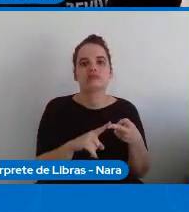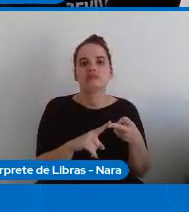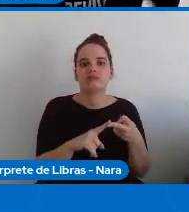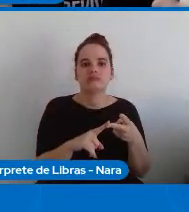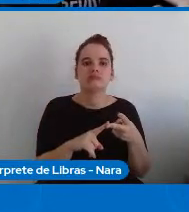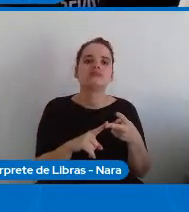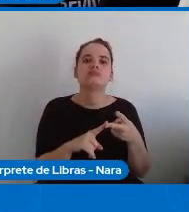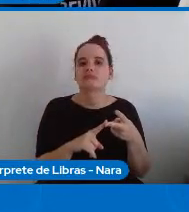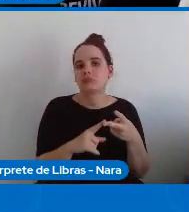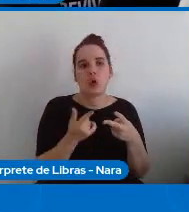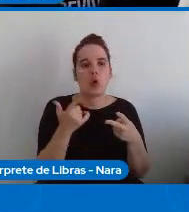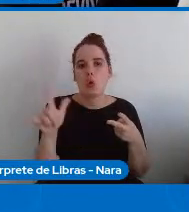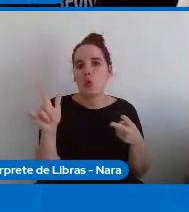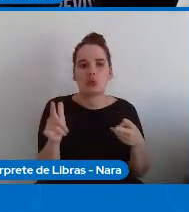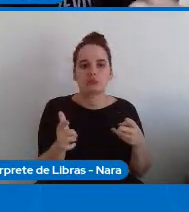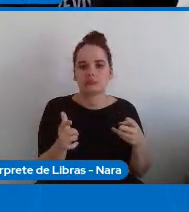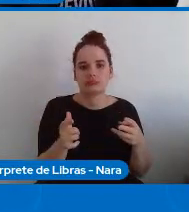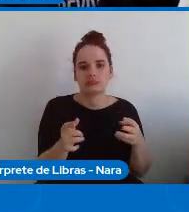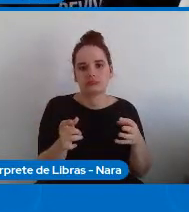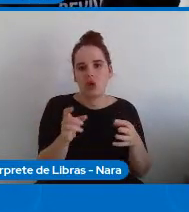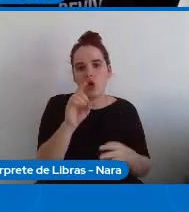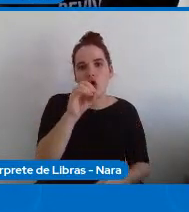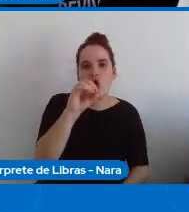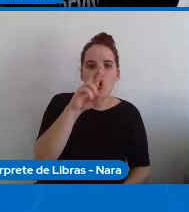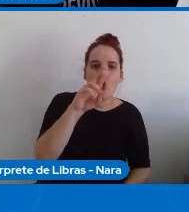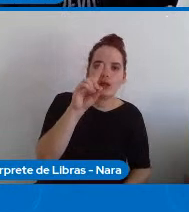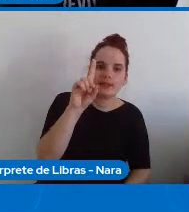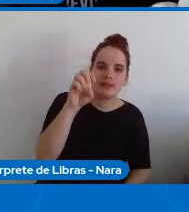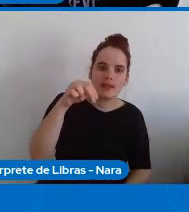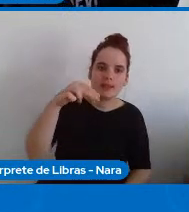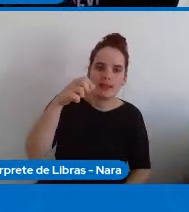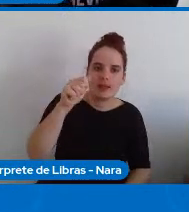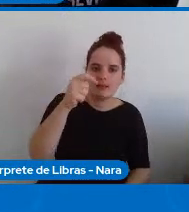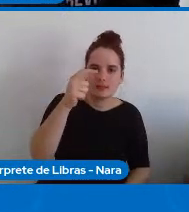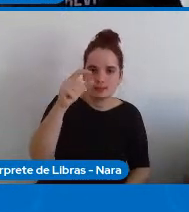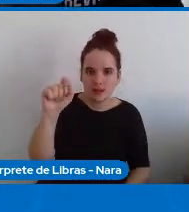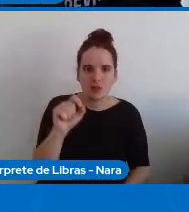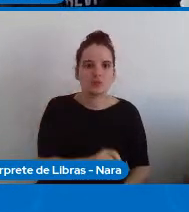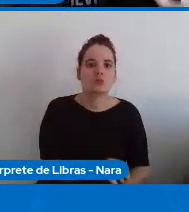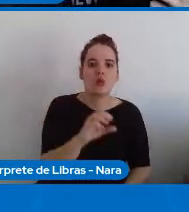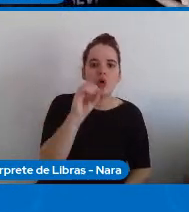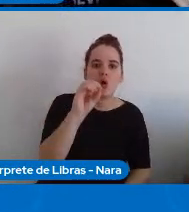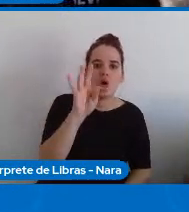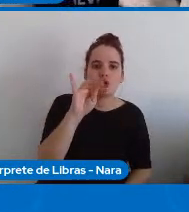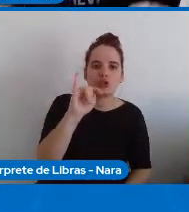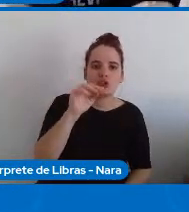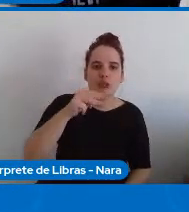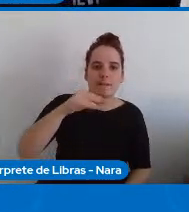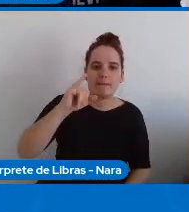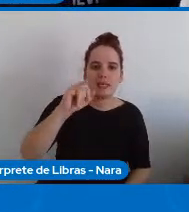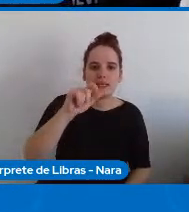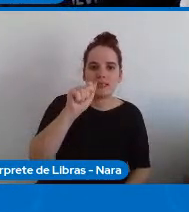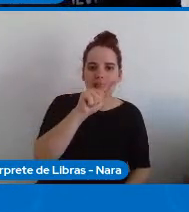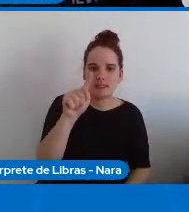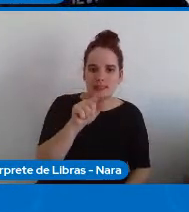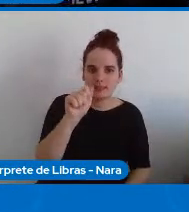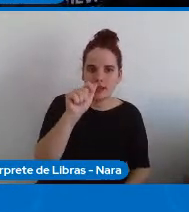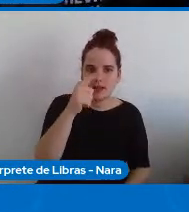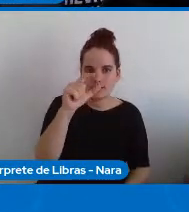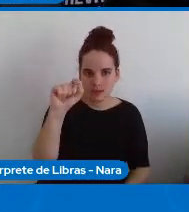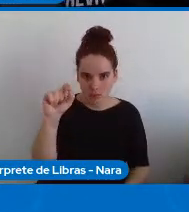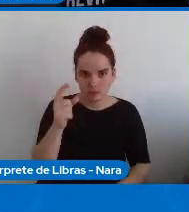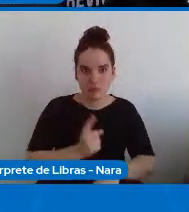trabalha com problemas de ordenação e de otimização para que as pessoas comecem a focar que elas